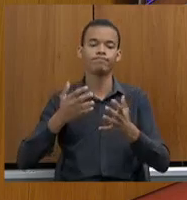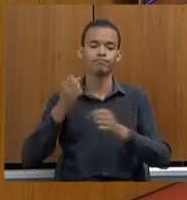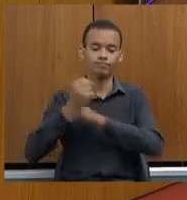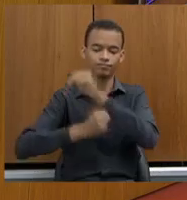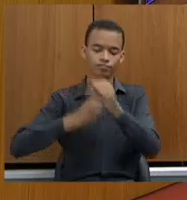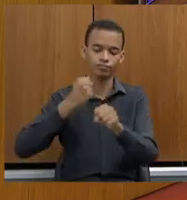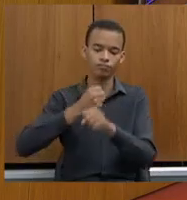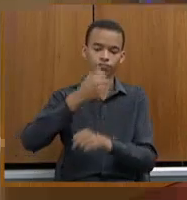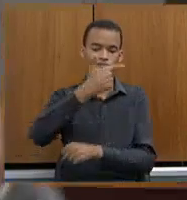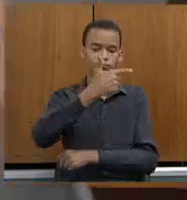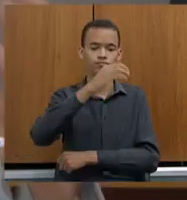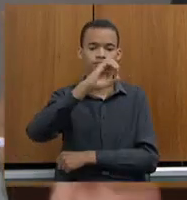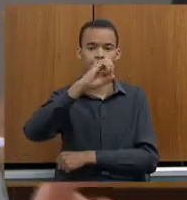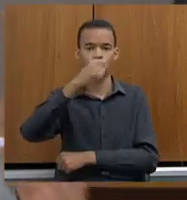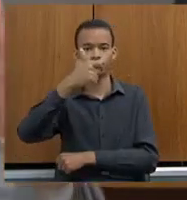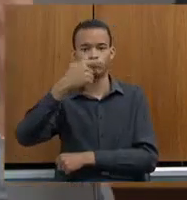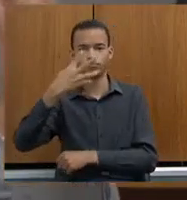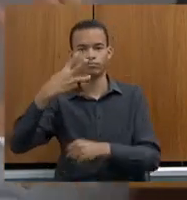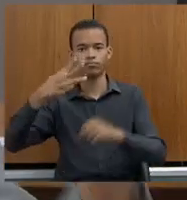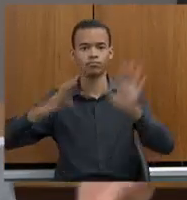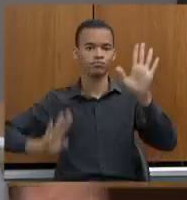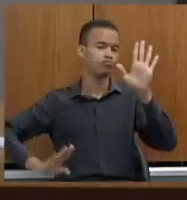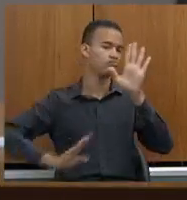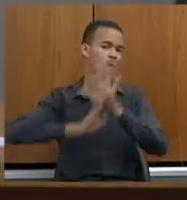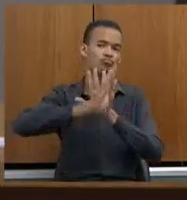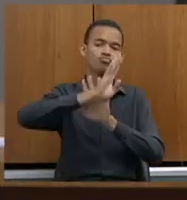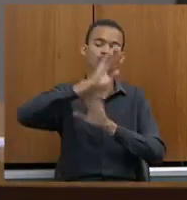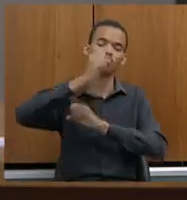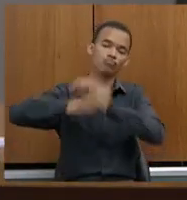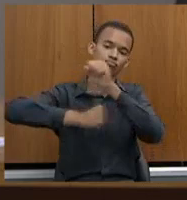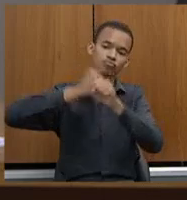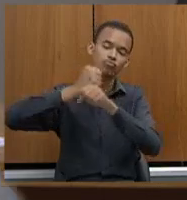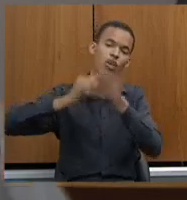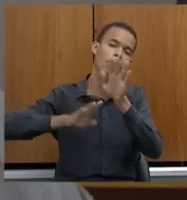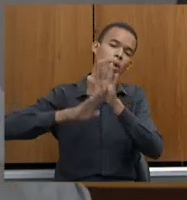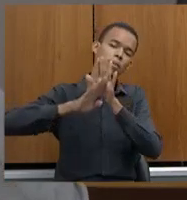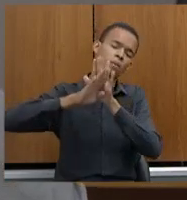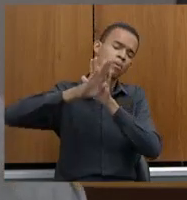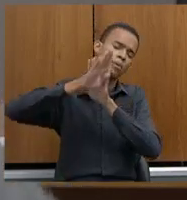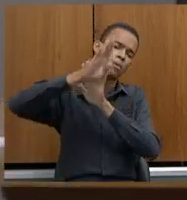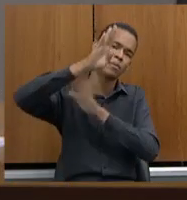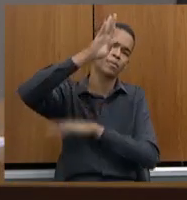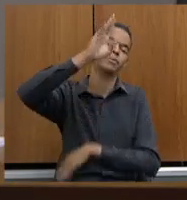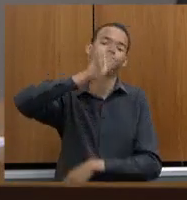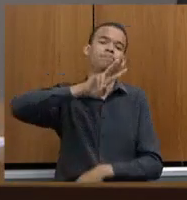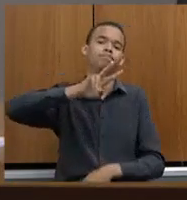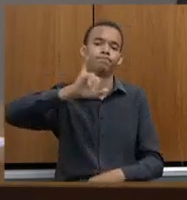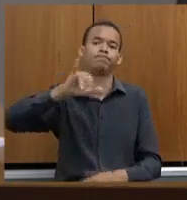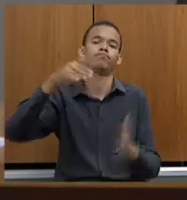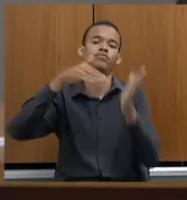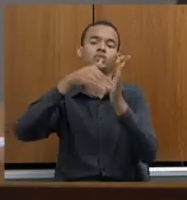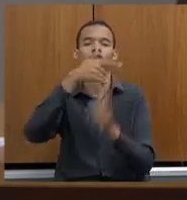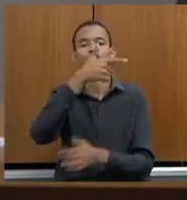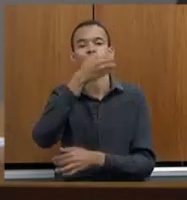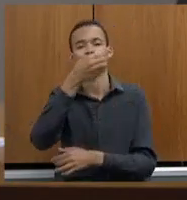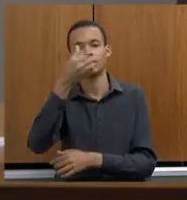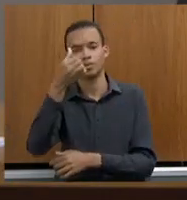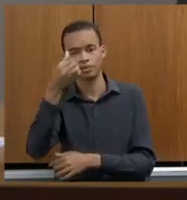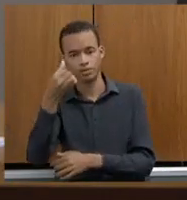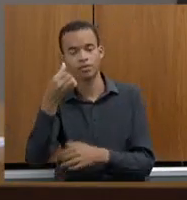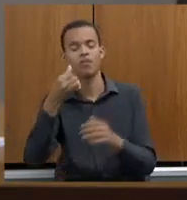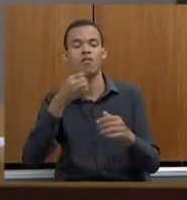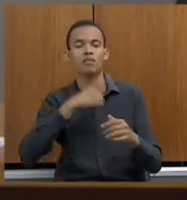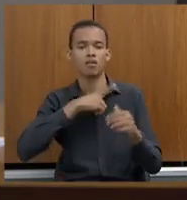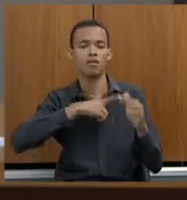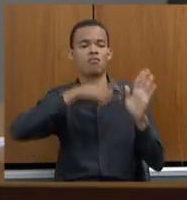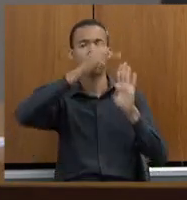há de ser melhor, 24, 25, 26. Nós temos muitos projetos nesta casa